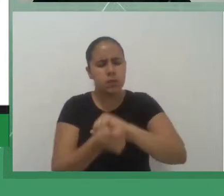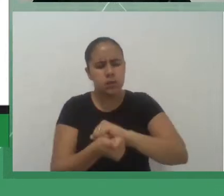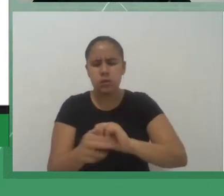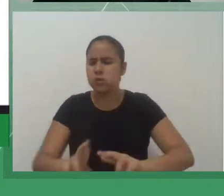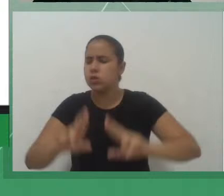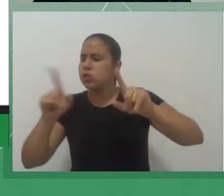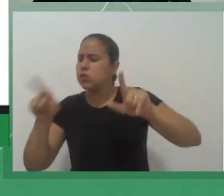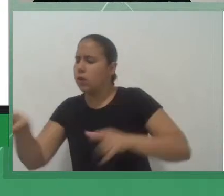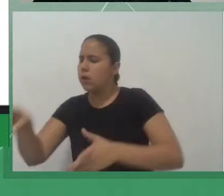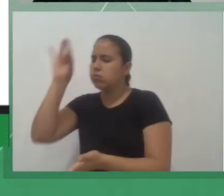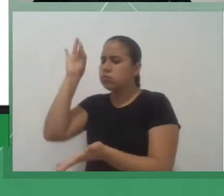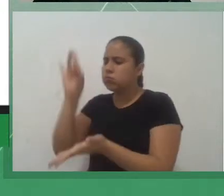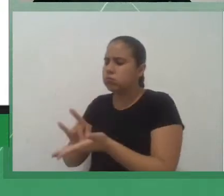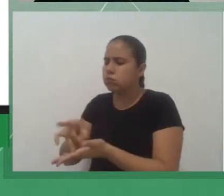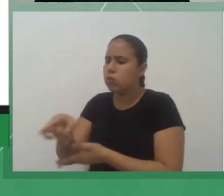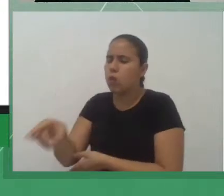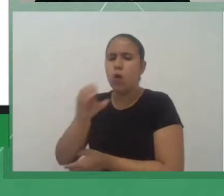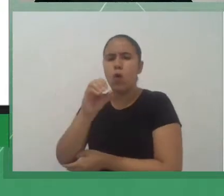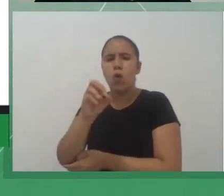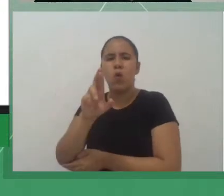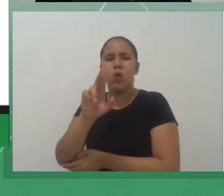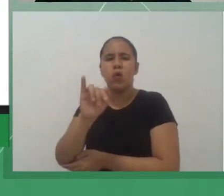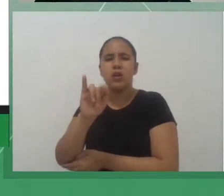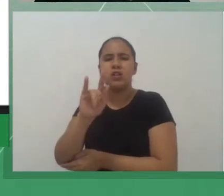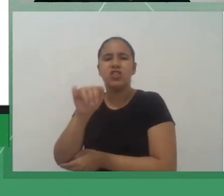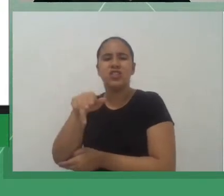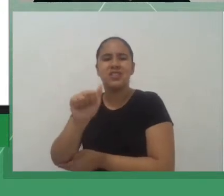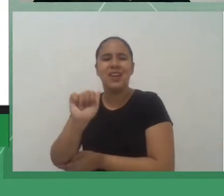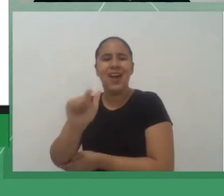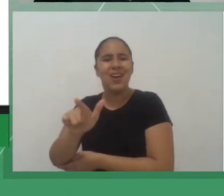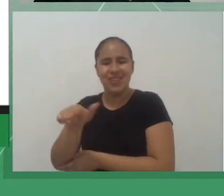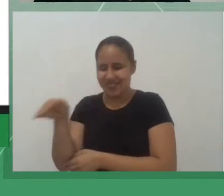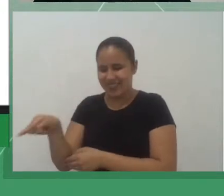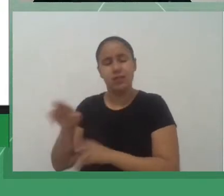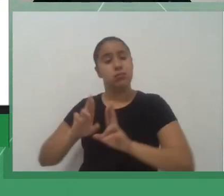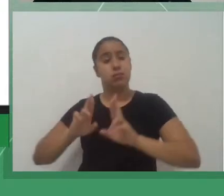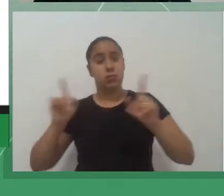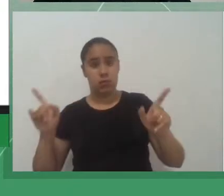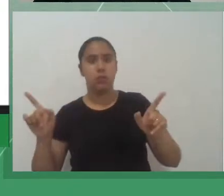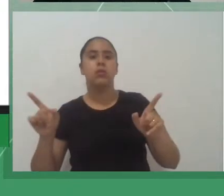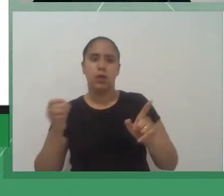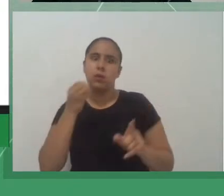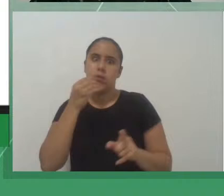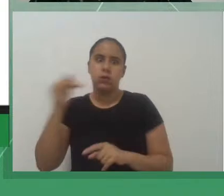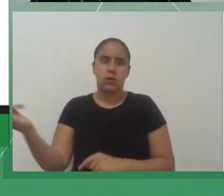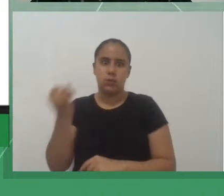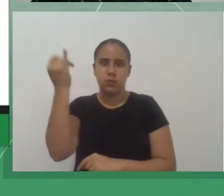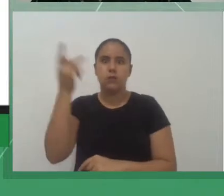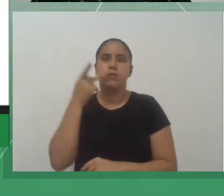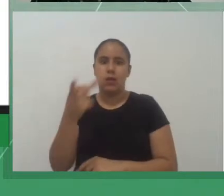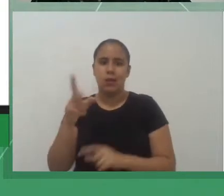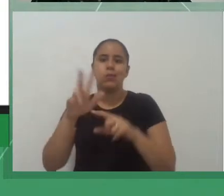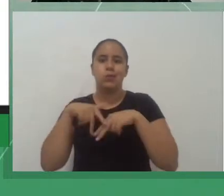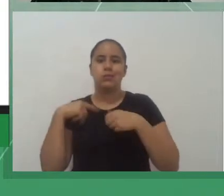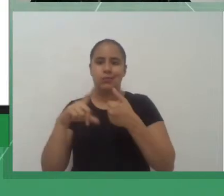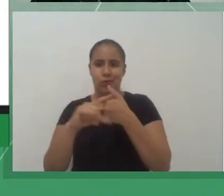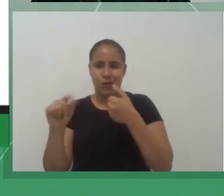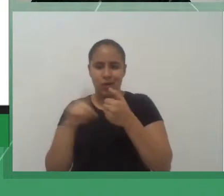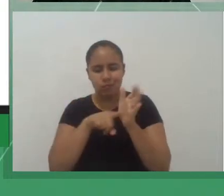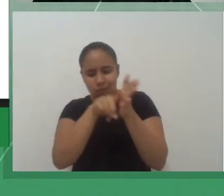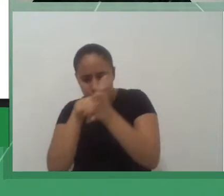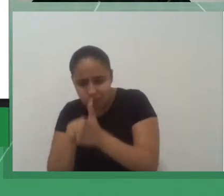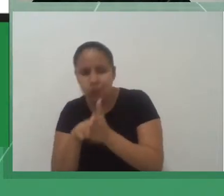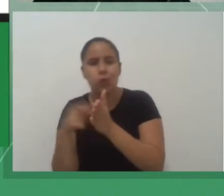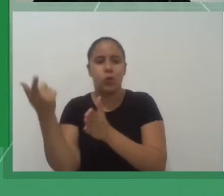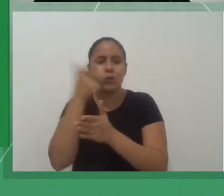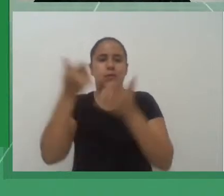a tradicional, eu encontrei esse artigo científico para poder falar sobre isso. Pode avançar mais